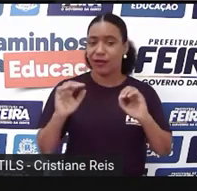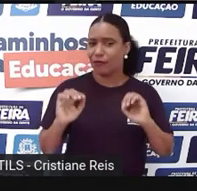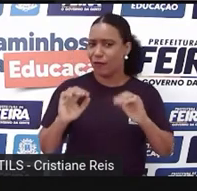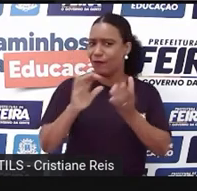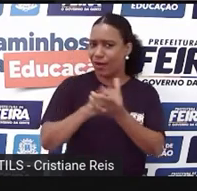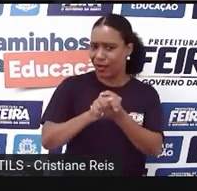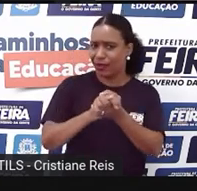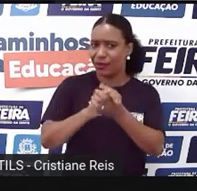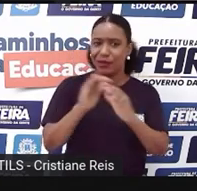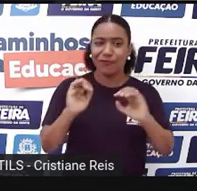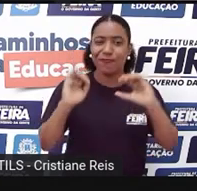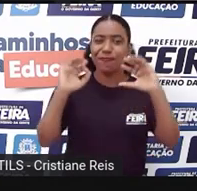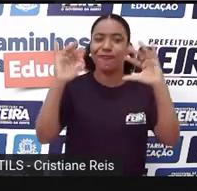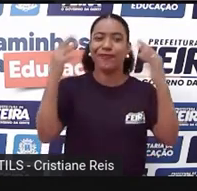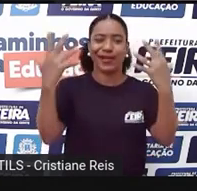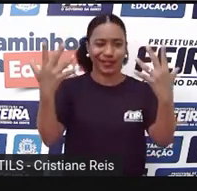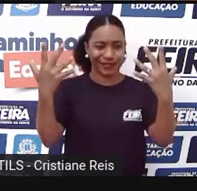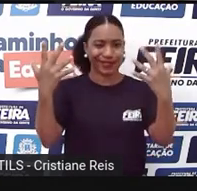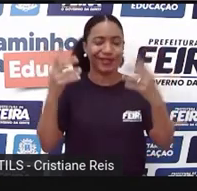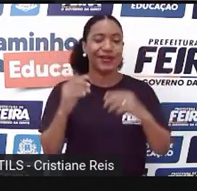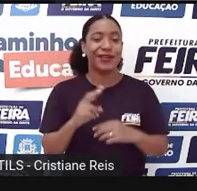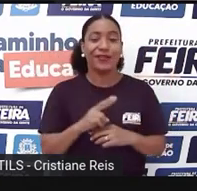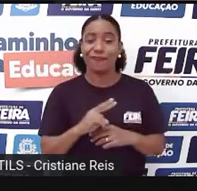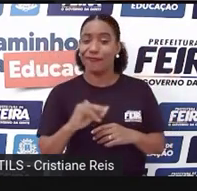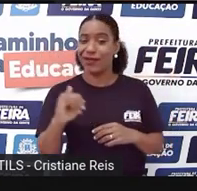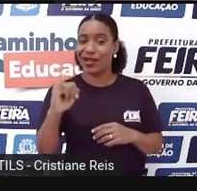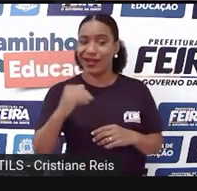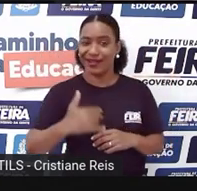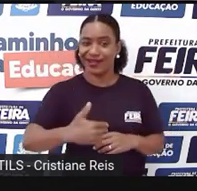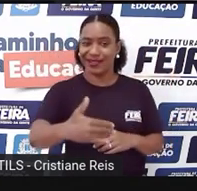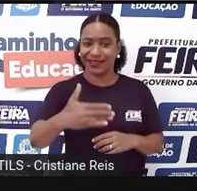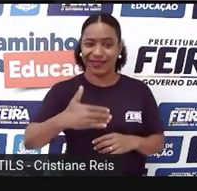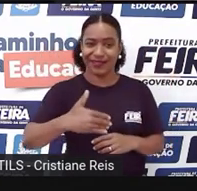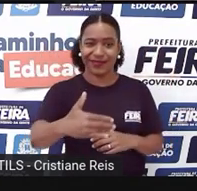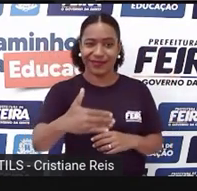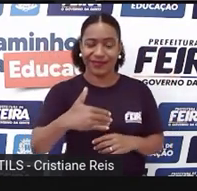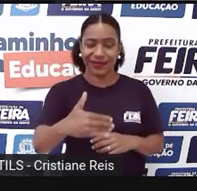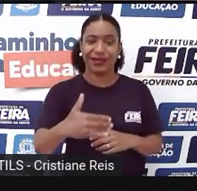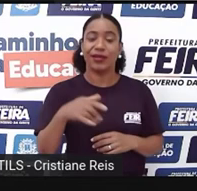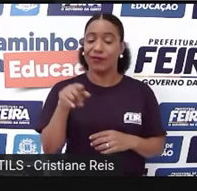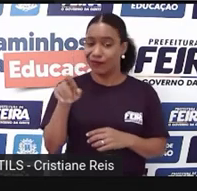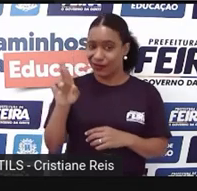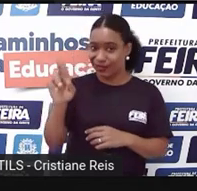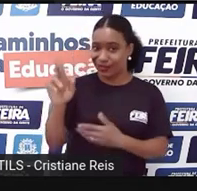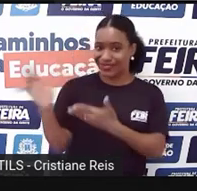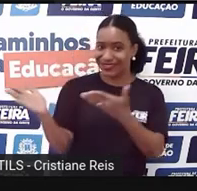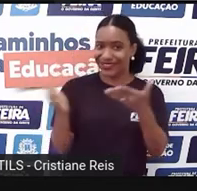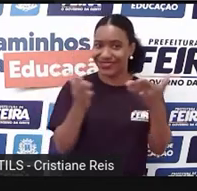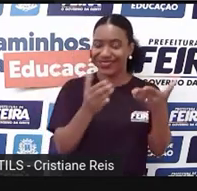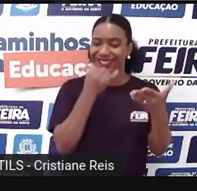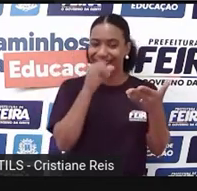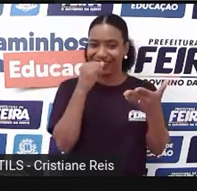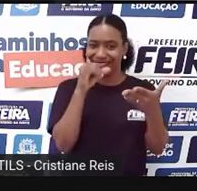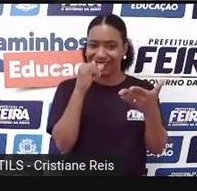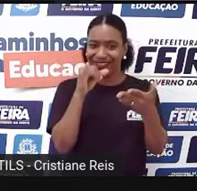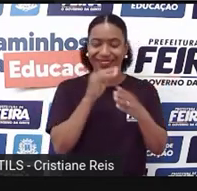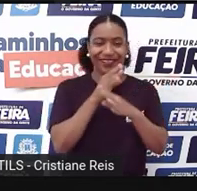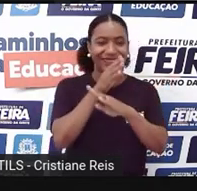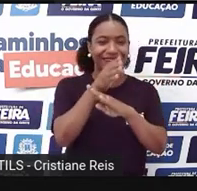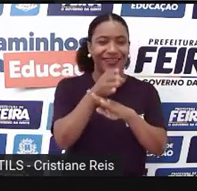casamento Estará ocorrendo Quando Você Chegar Na Itália Ok